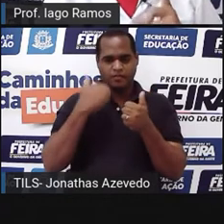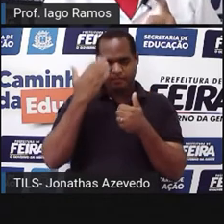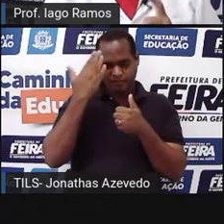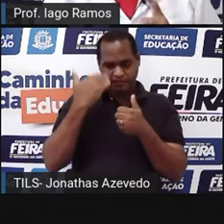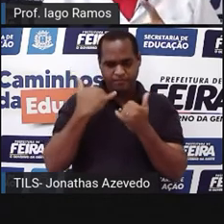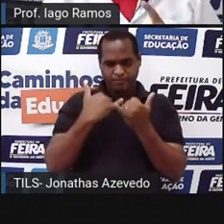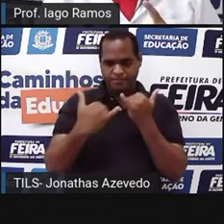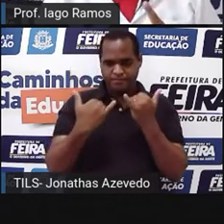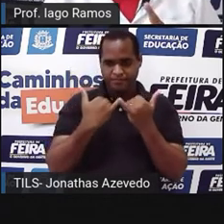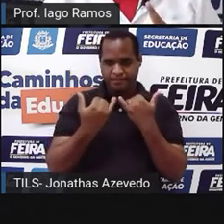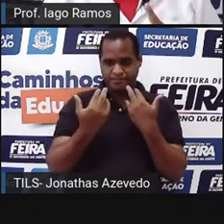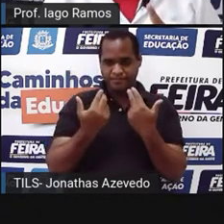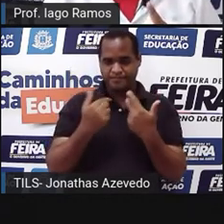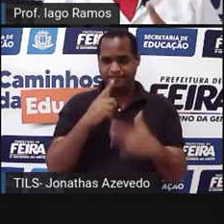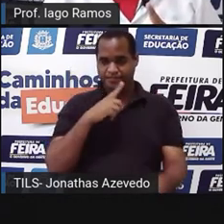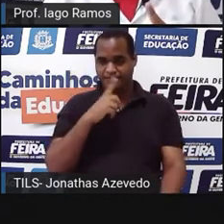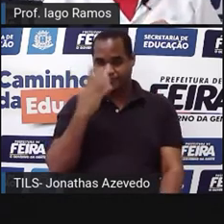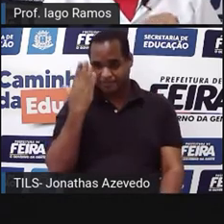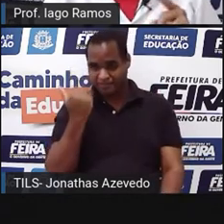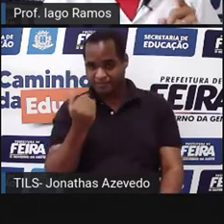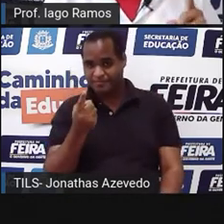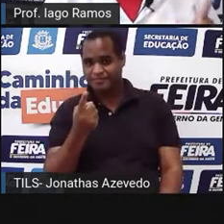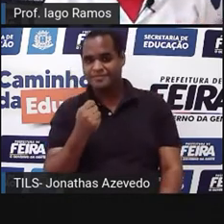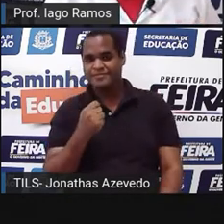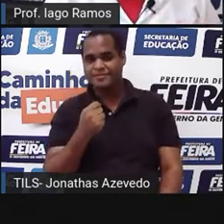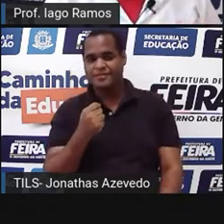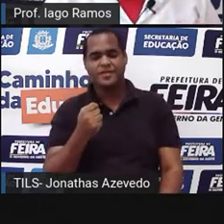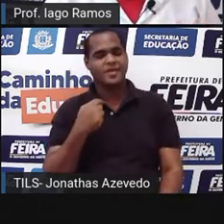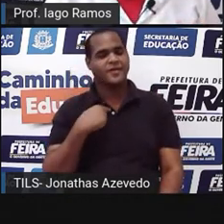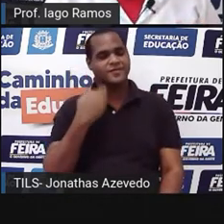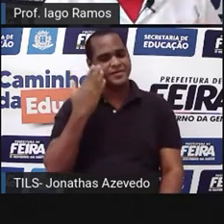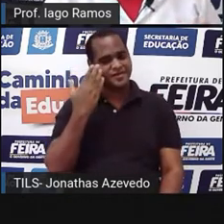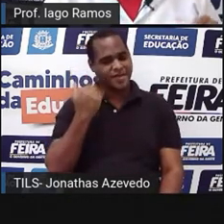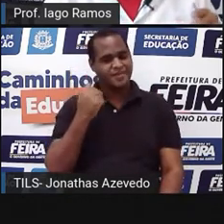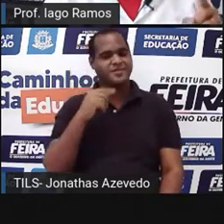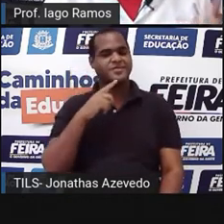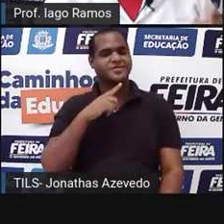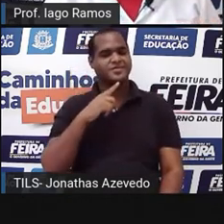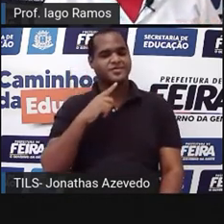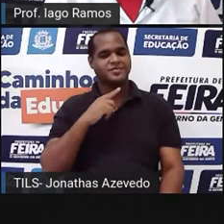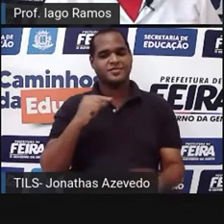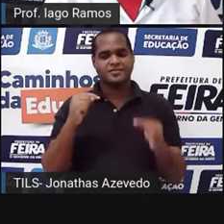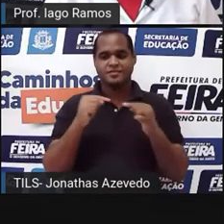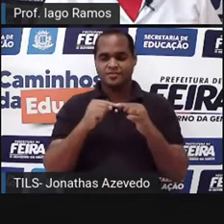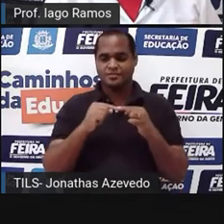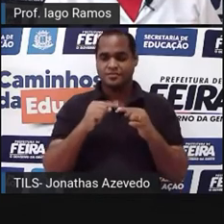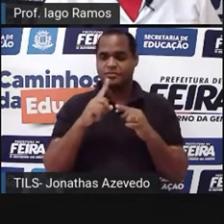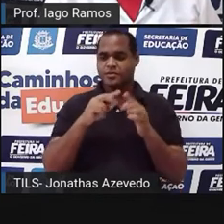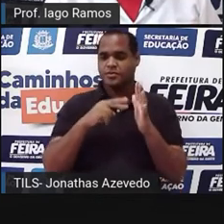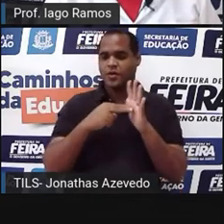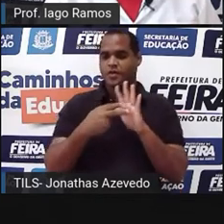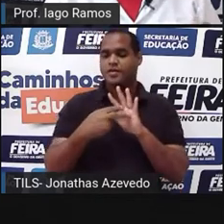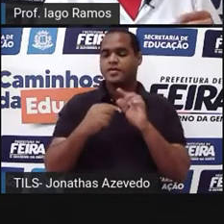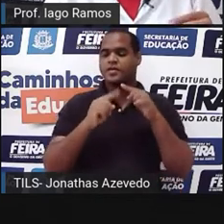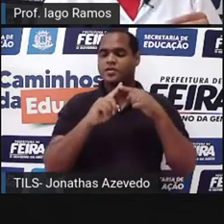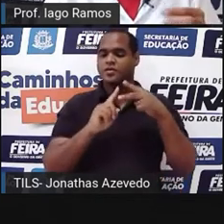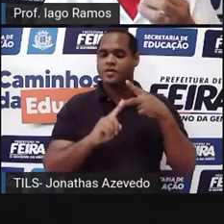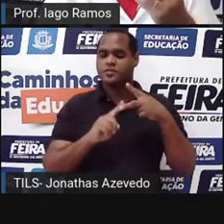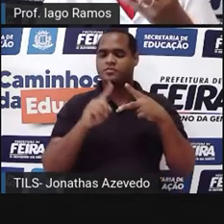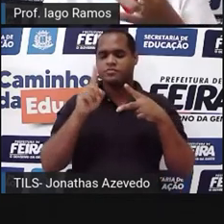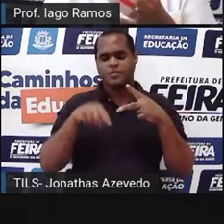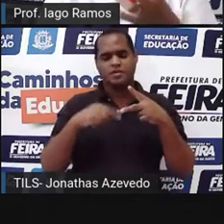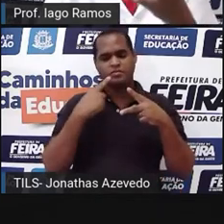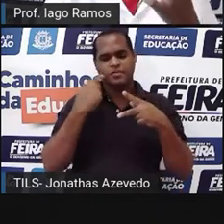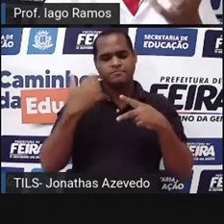semelhança? Para a gente saber, né? Se aqueles dois triângulos são semelhantes, a gente tem que